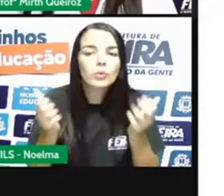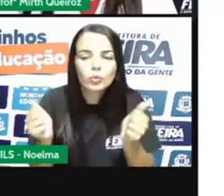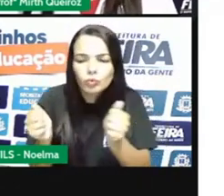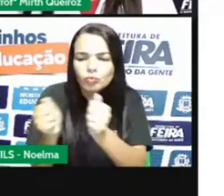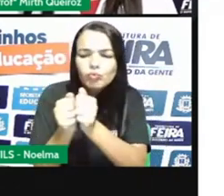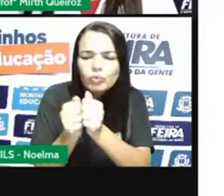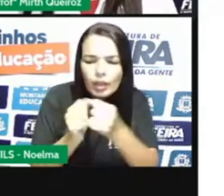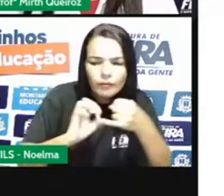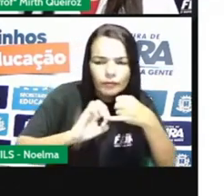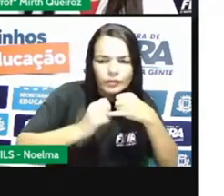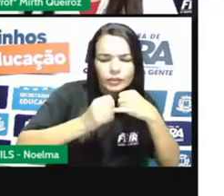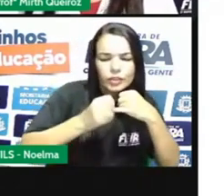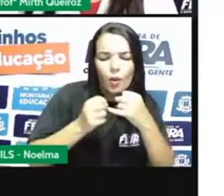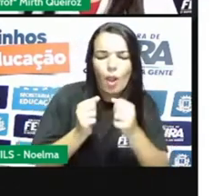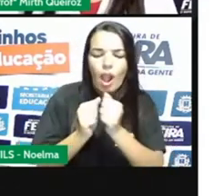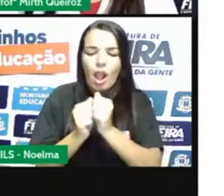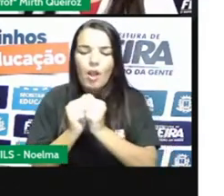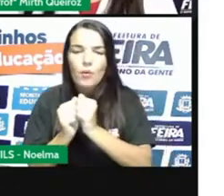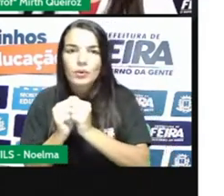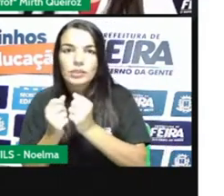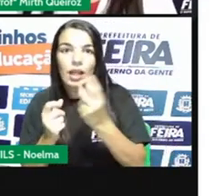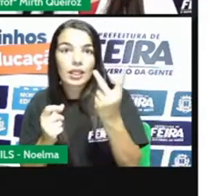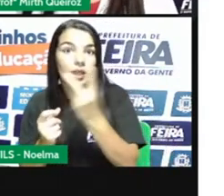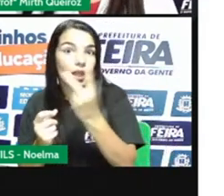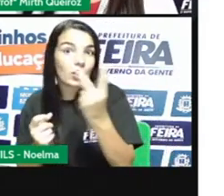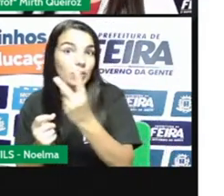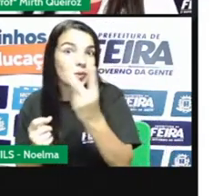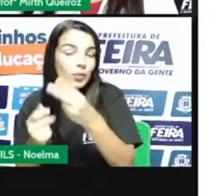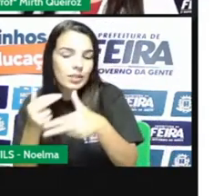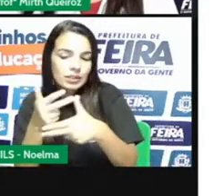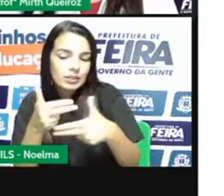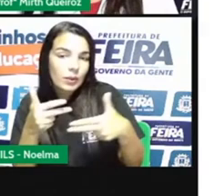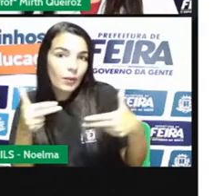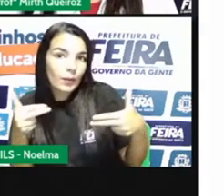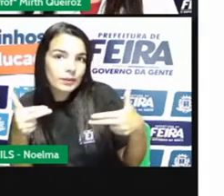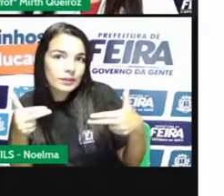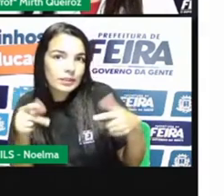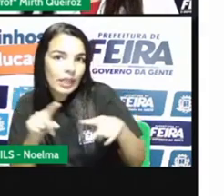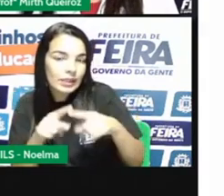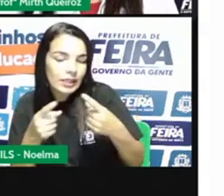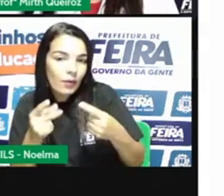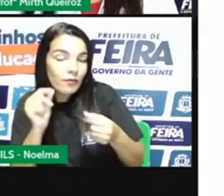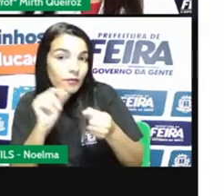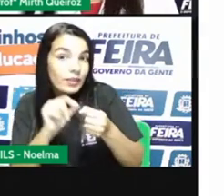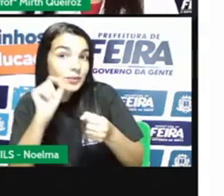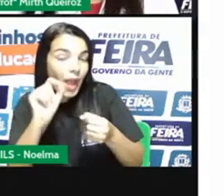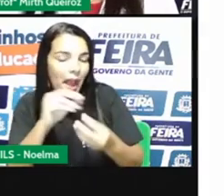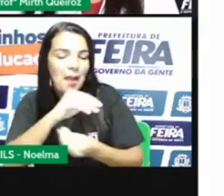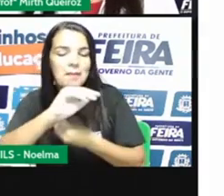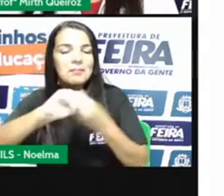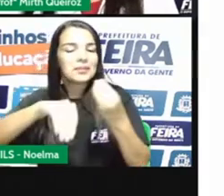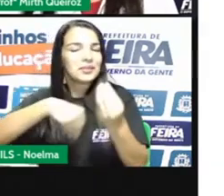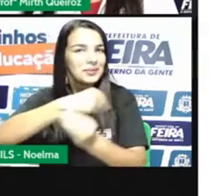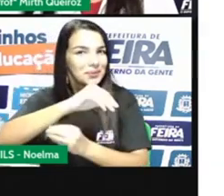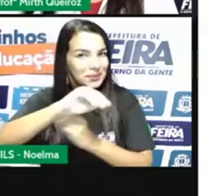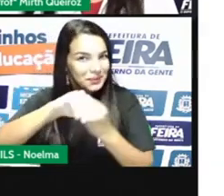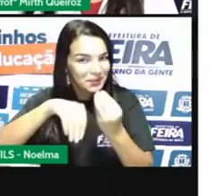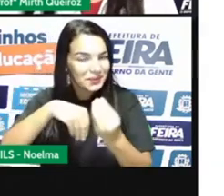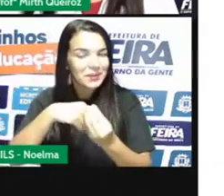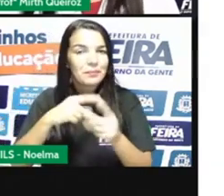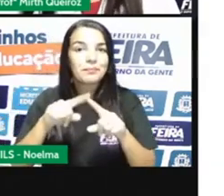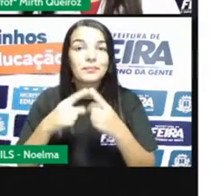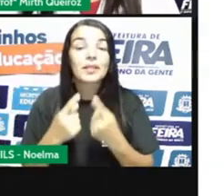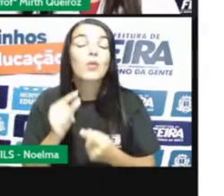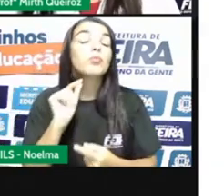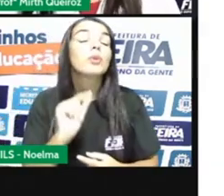feijão e o arroz, nós estamos juntando duas substâncias e assim a gente está fazendo uma mistura. Então o que seria